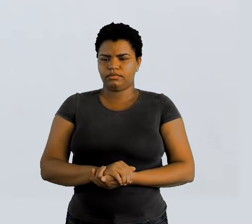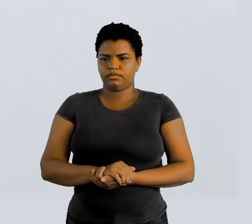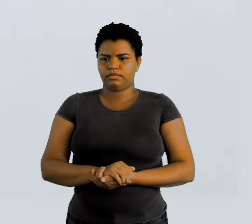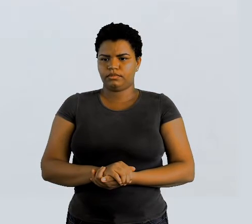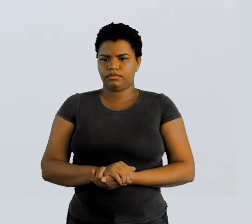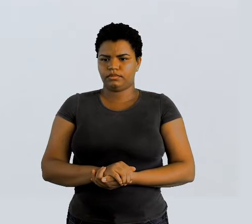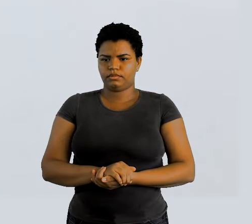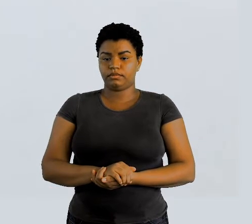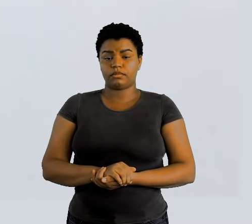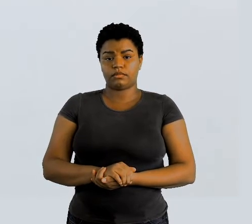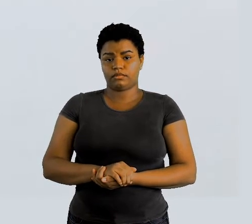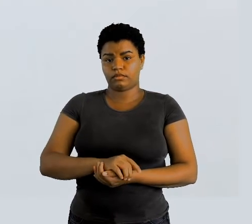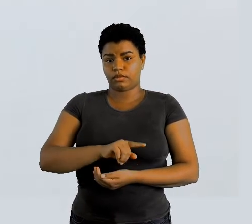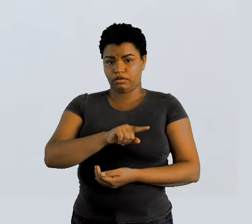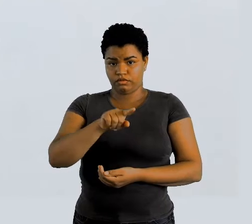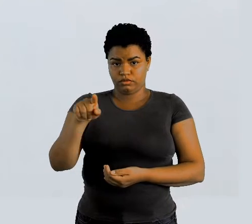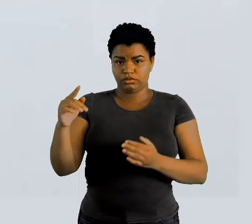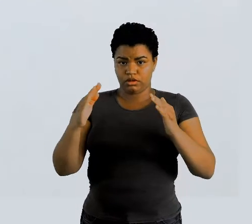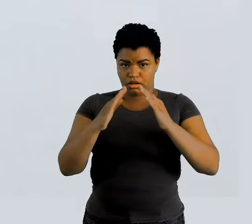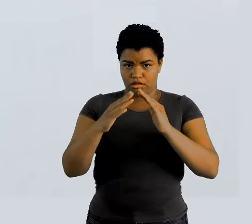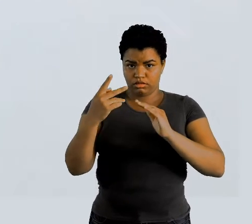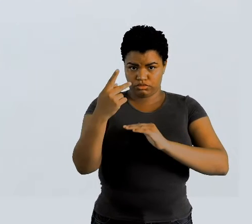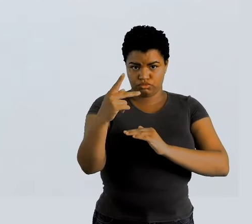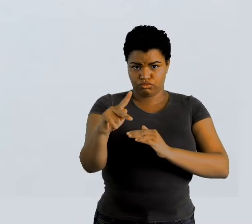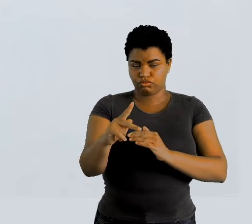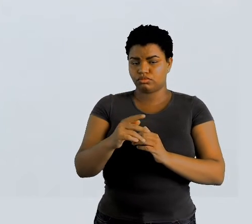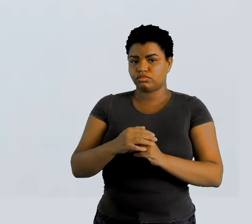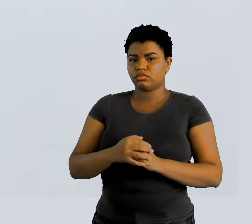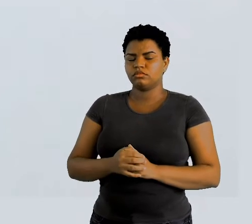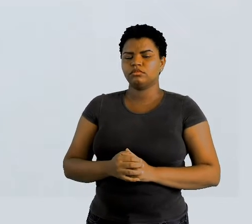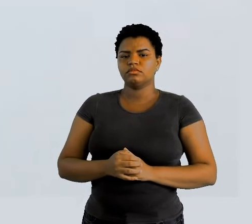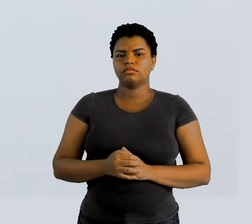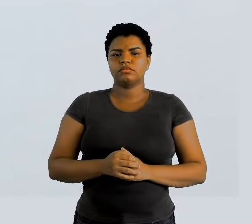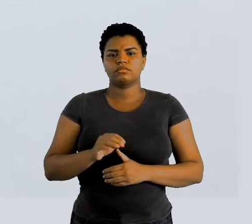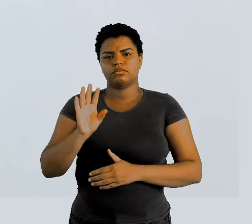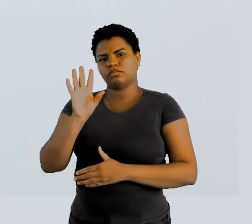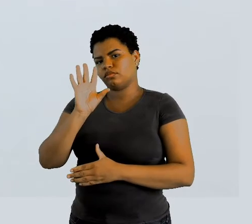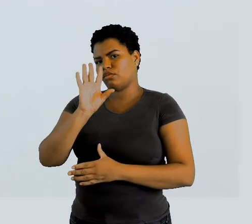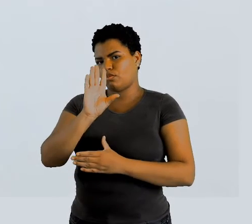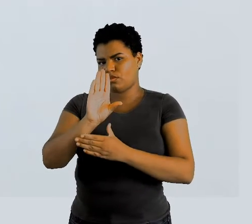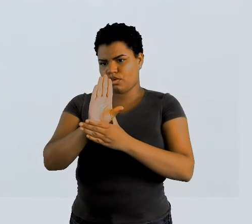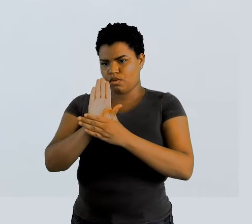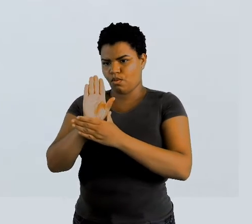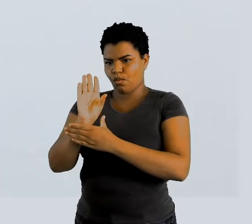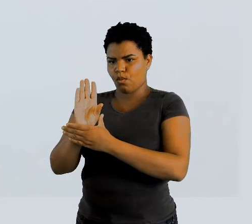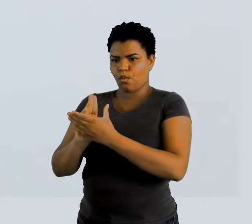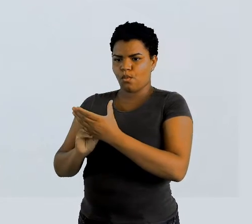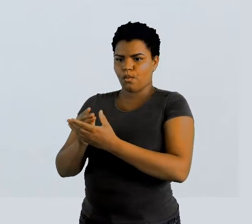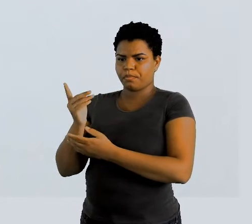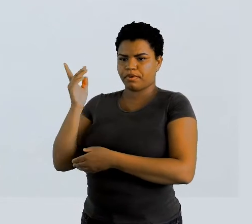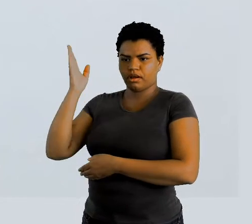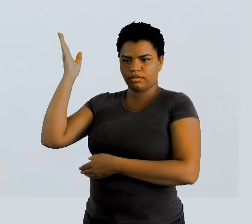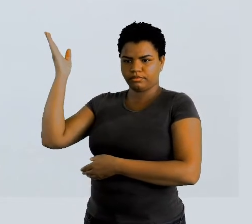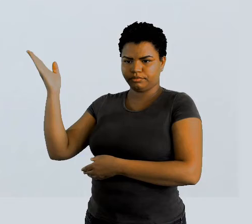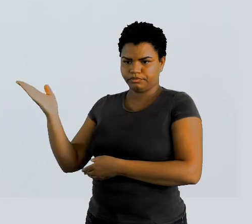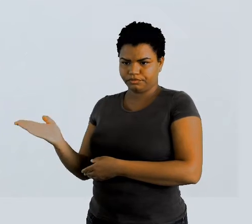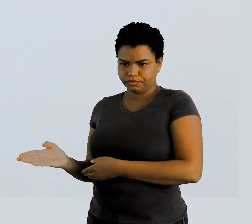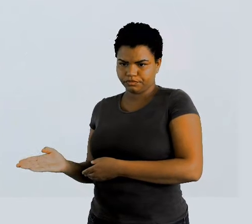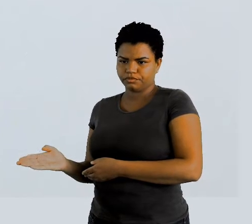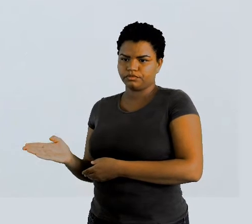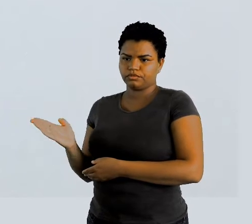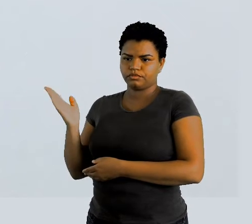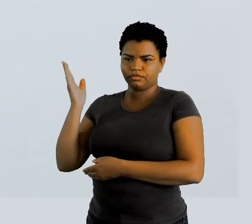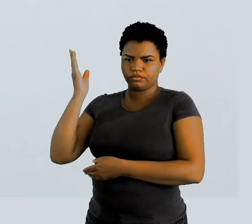você aí em casa vai copiar essas palavrinhas que estão aparecendo aí pra você na